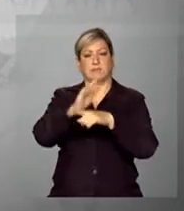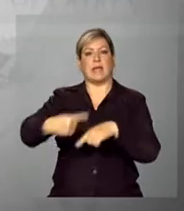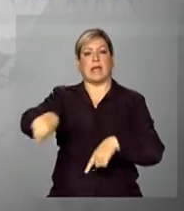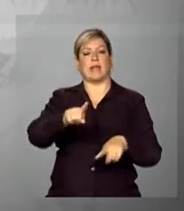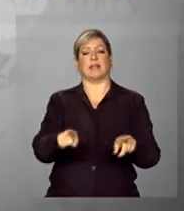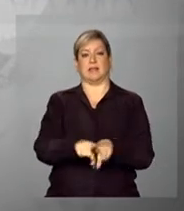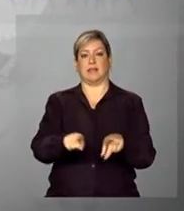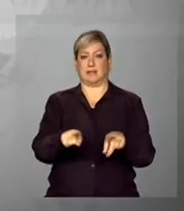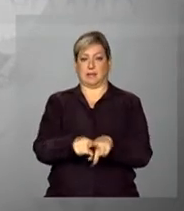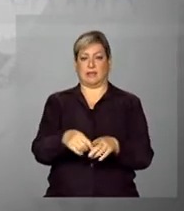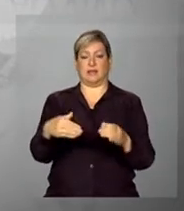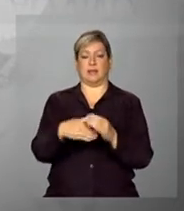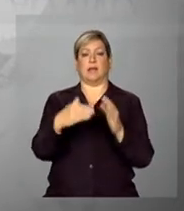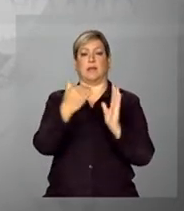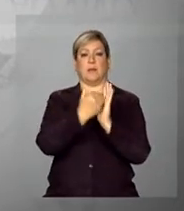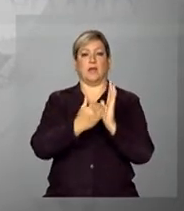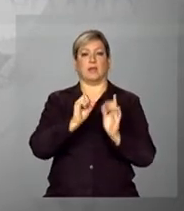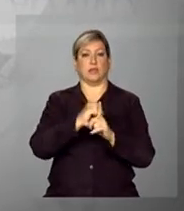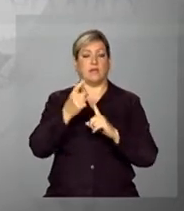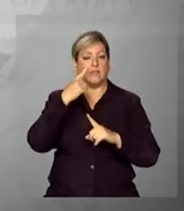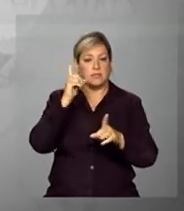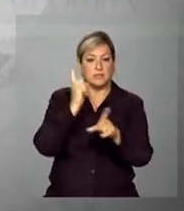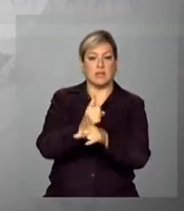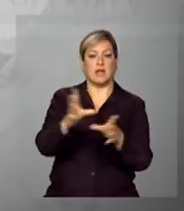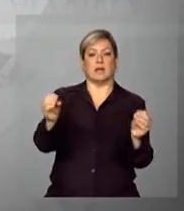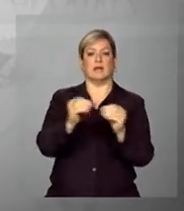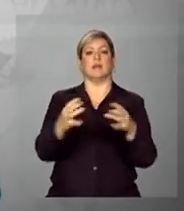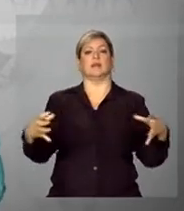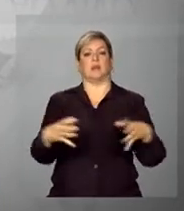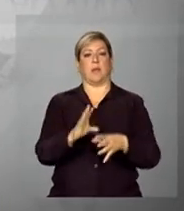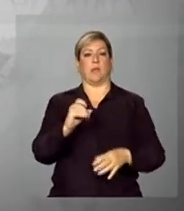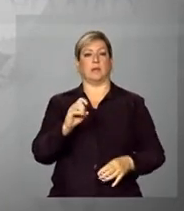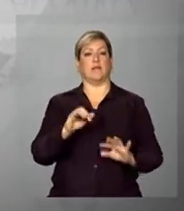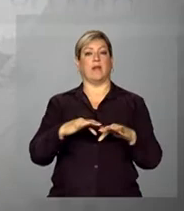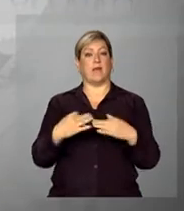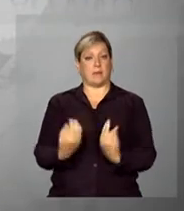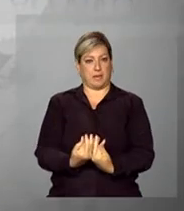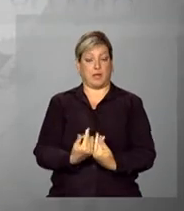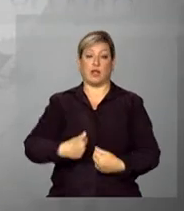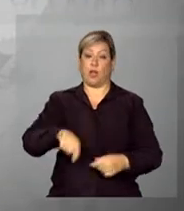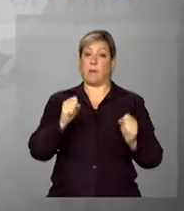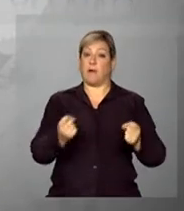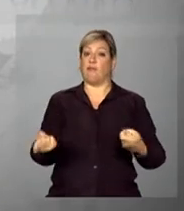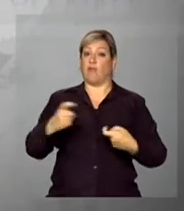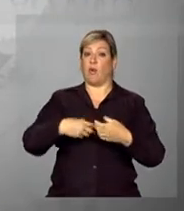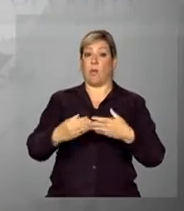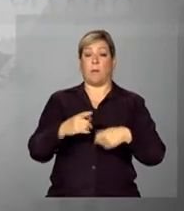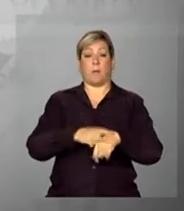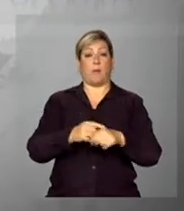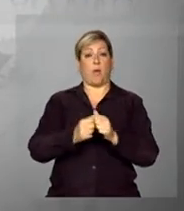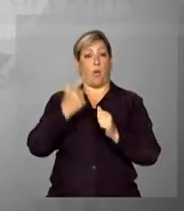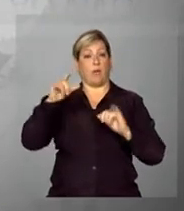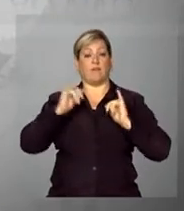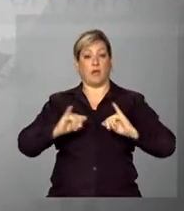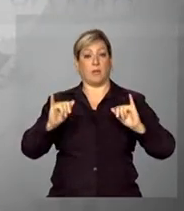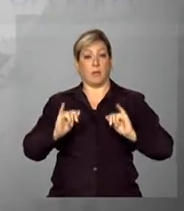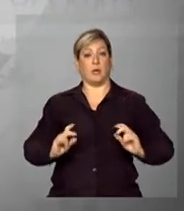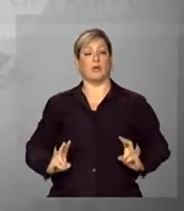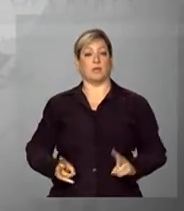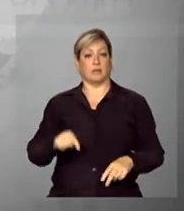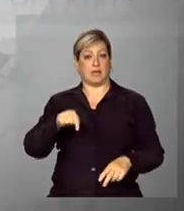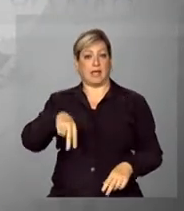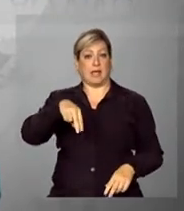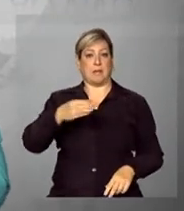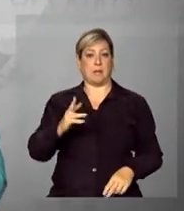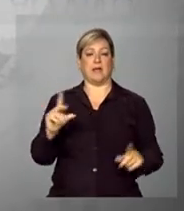dos programas sociais. Elas vão ser identificadas e incluídas no Bolsa Família. E nós podemos voltar a qualquer momento com outras informações.